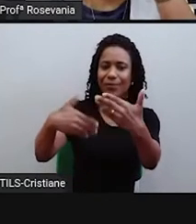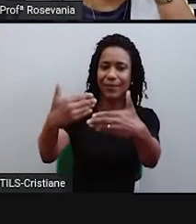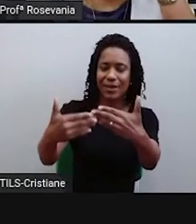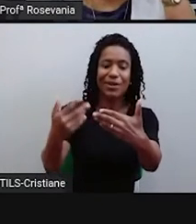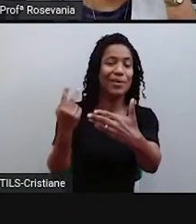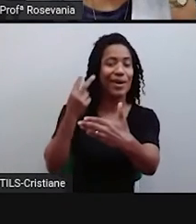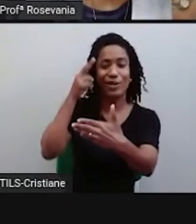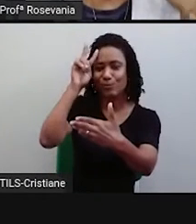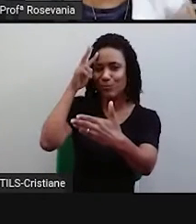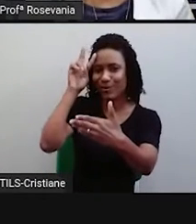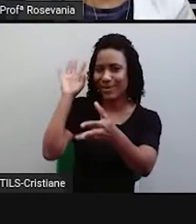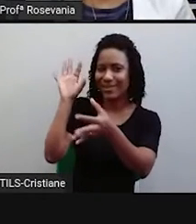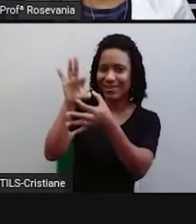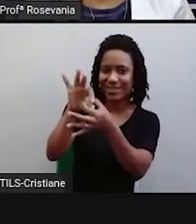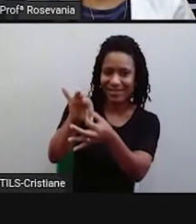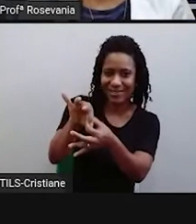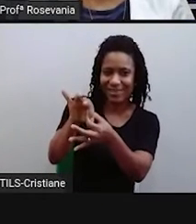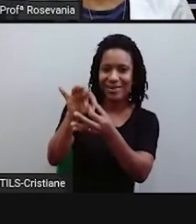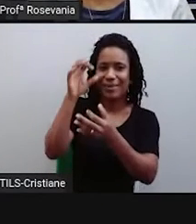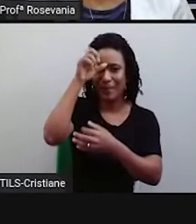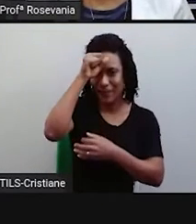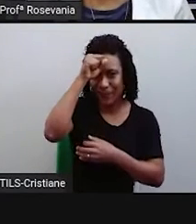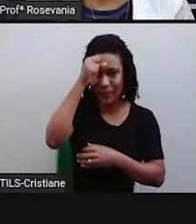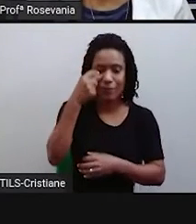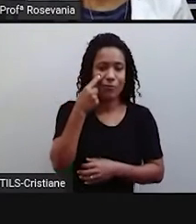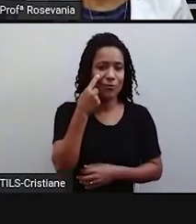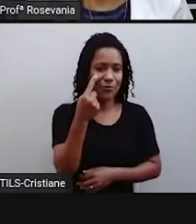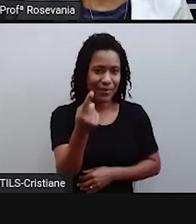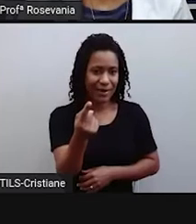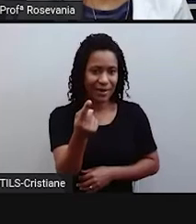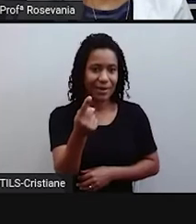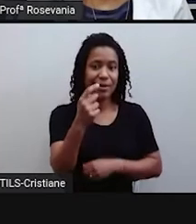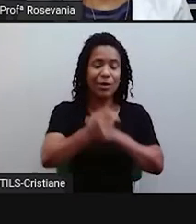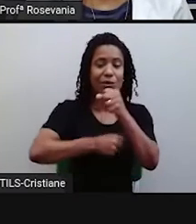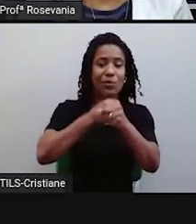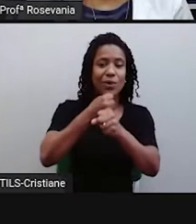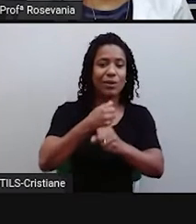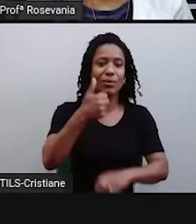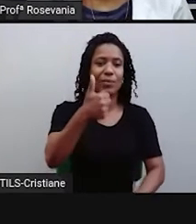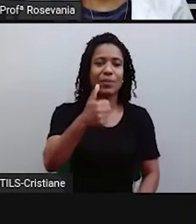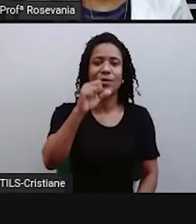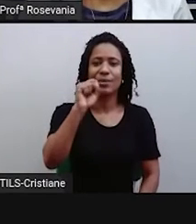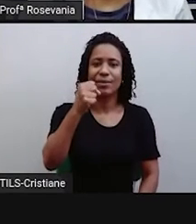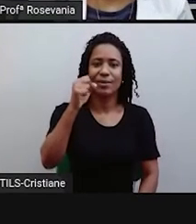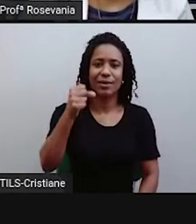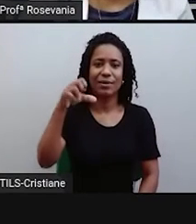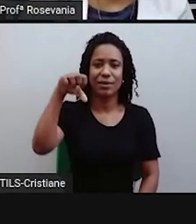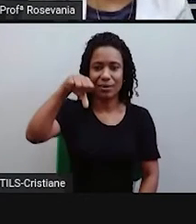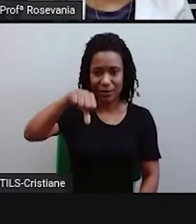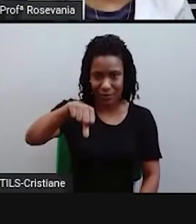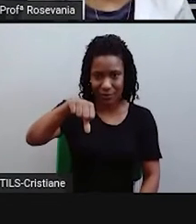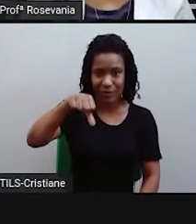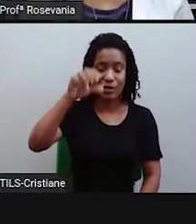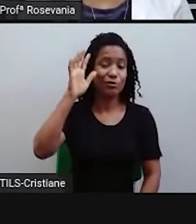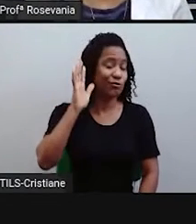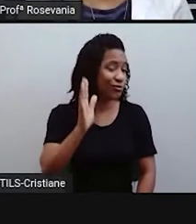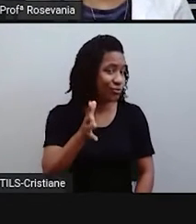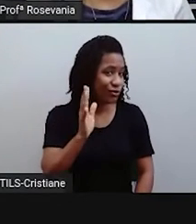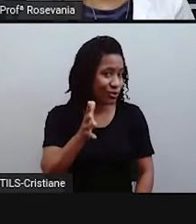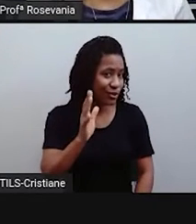informação aí. Já em 1889, agora a gente já, no período da República,